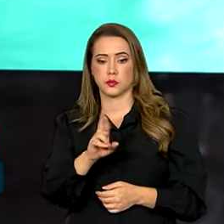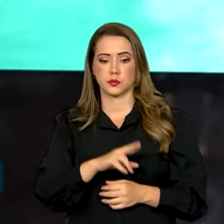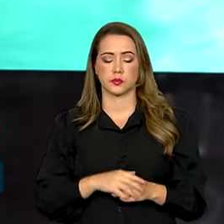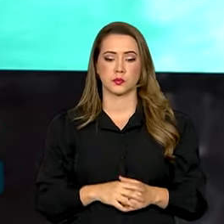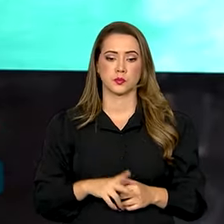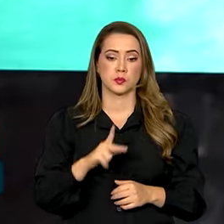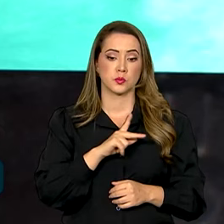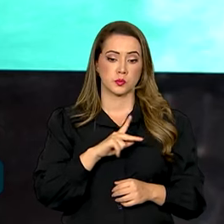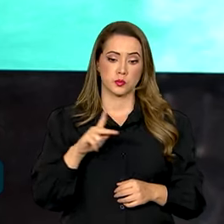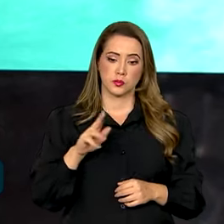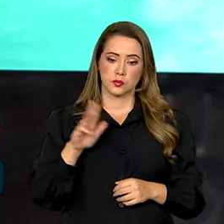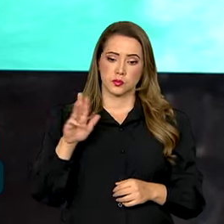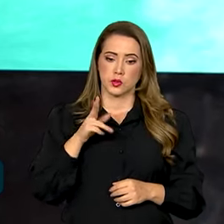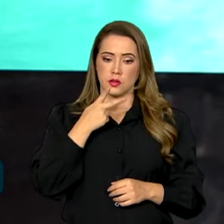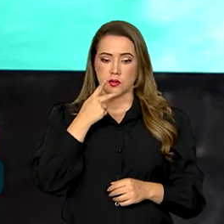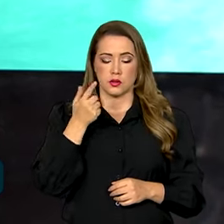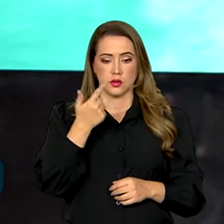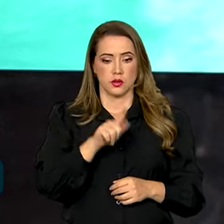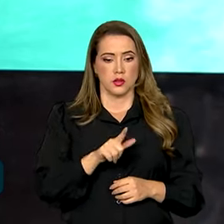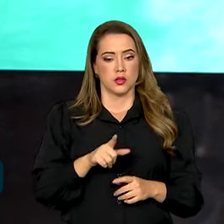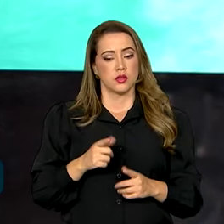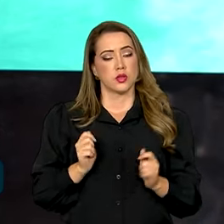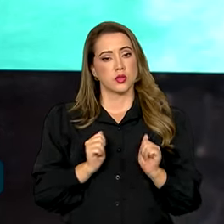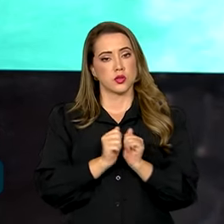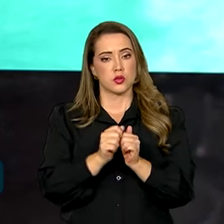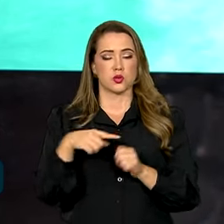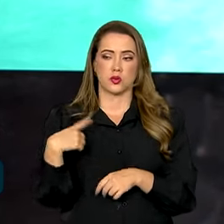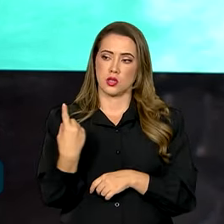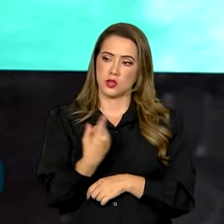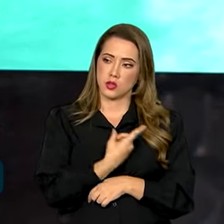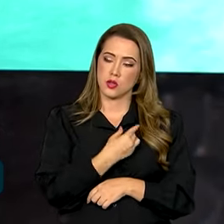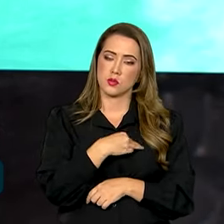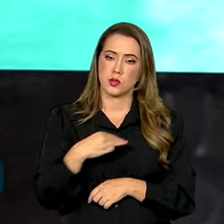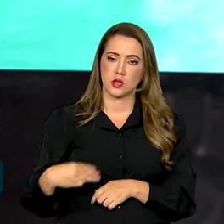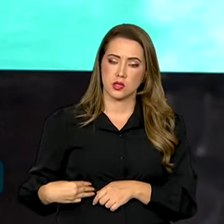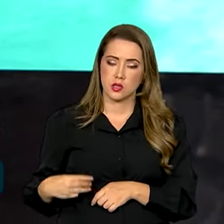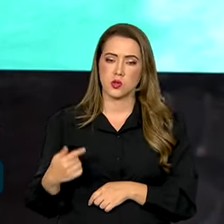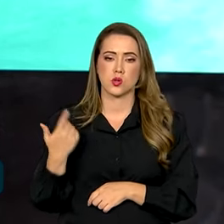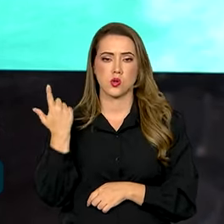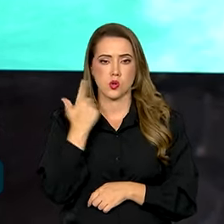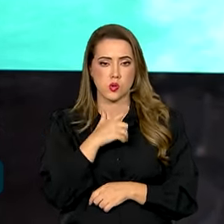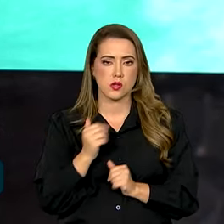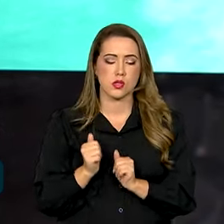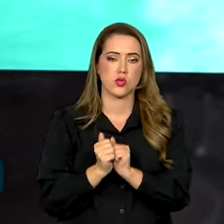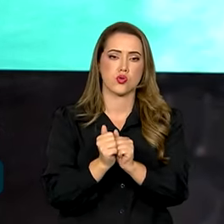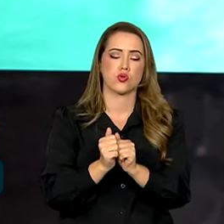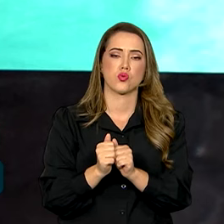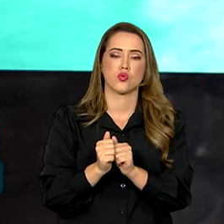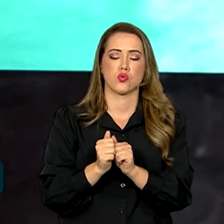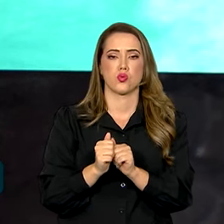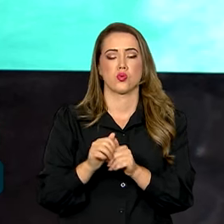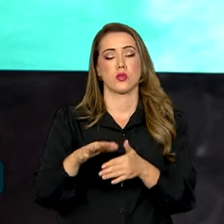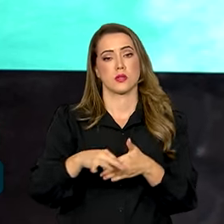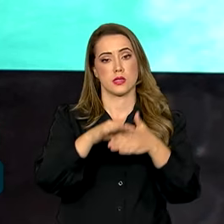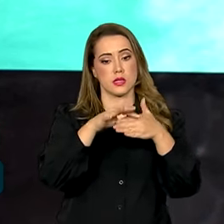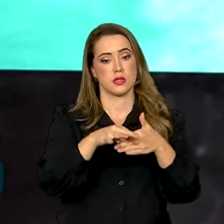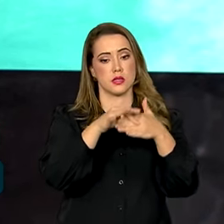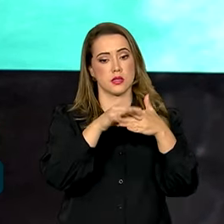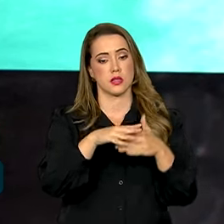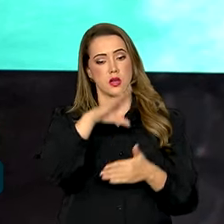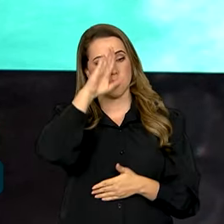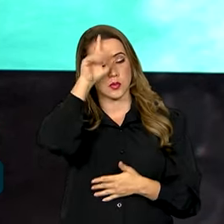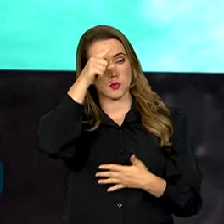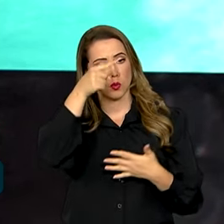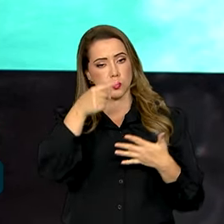O presidente reforçou junto aos novos ministros, para que reforce isso junto aos líderes, deve reforçar amanhã a